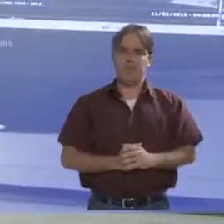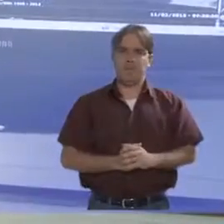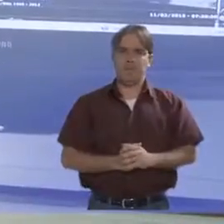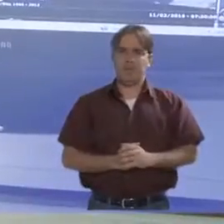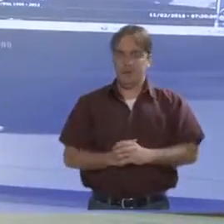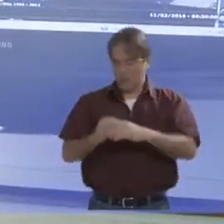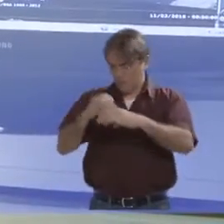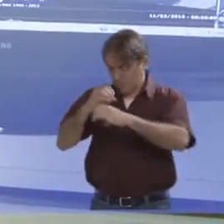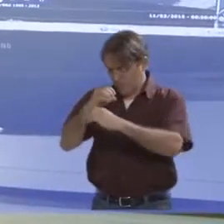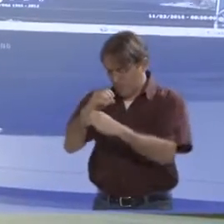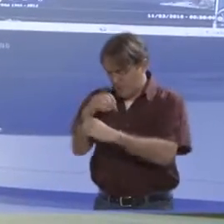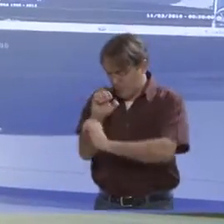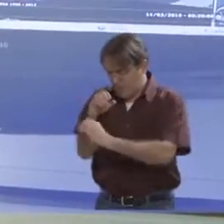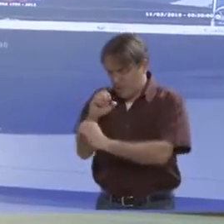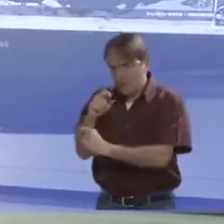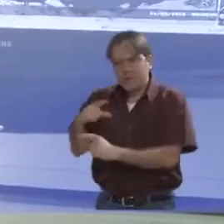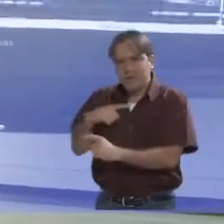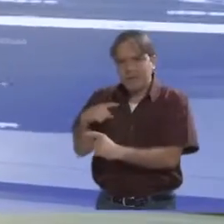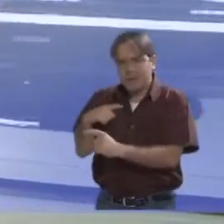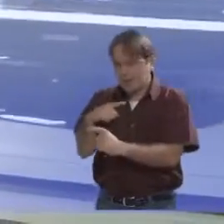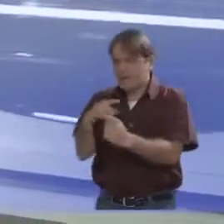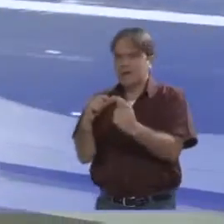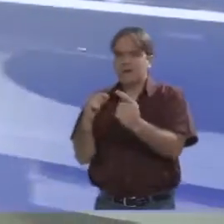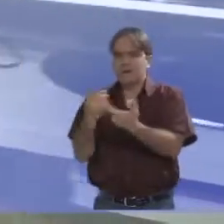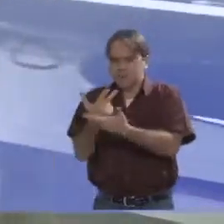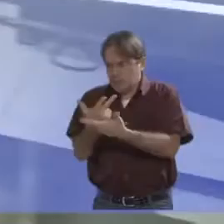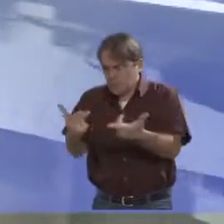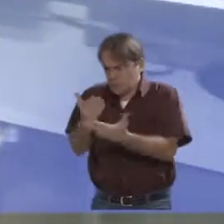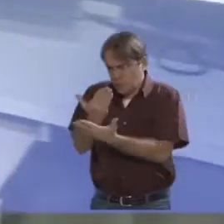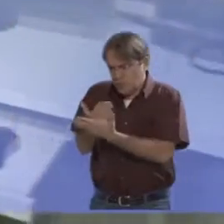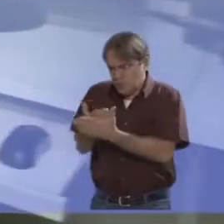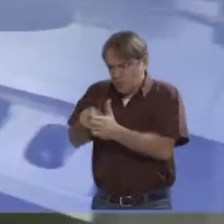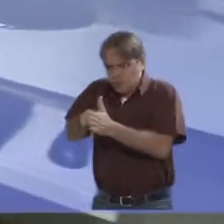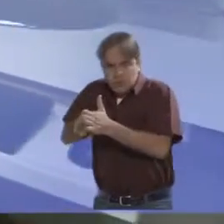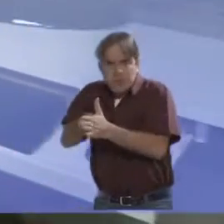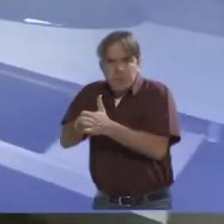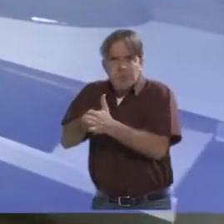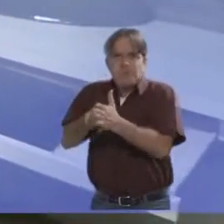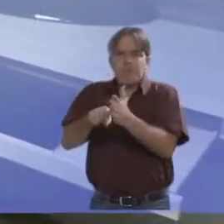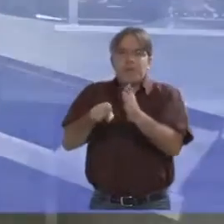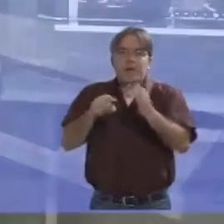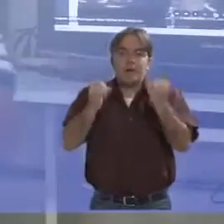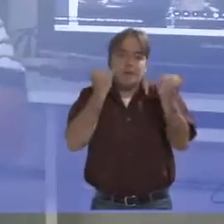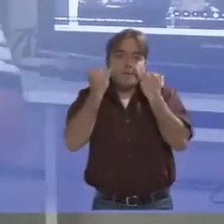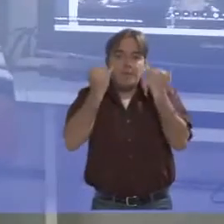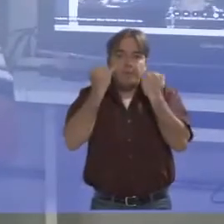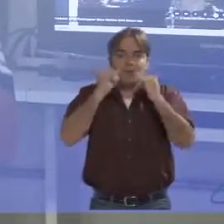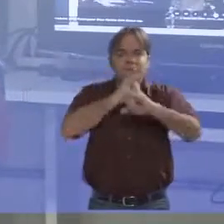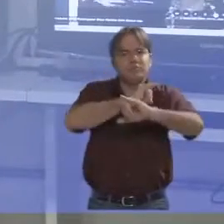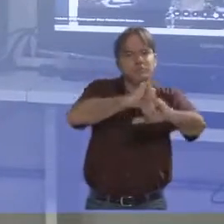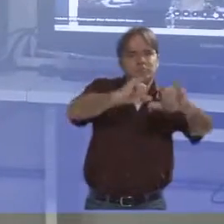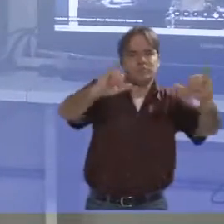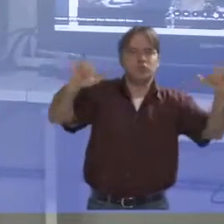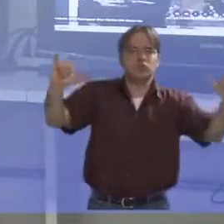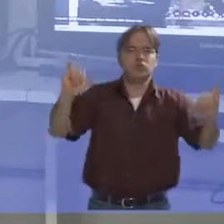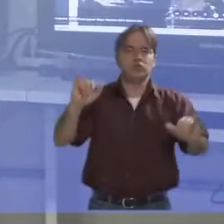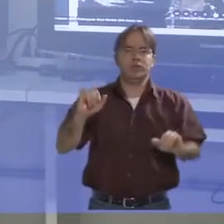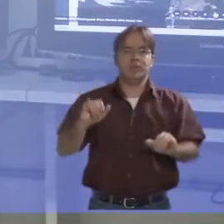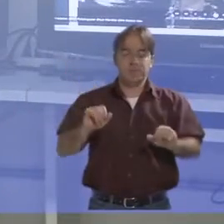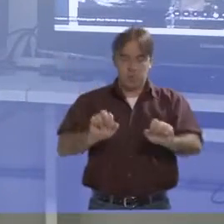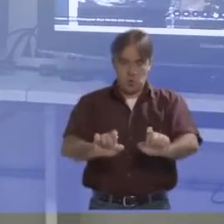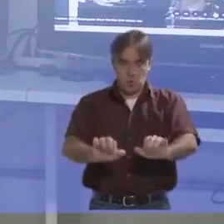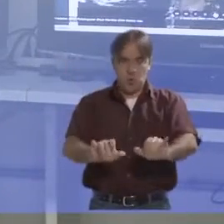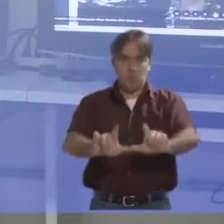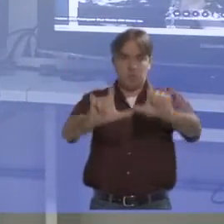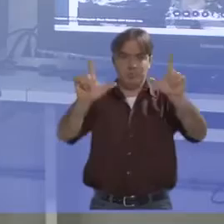Laboratório, ele se presta a fazer essas informações que são transmitidas não só pelo nosso